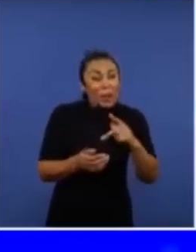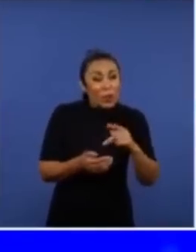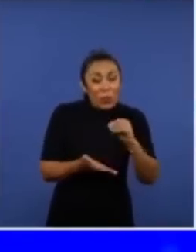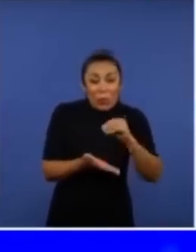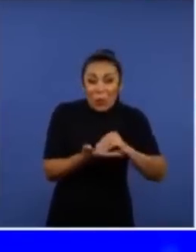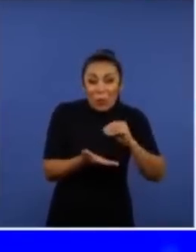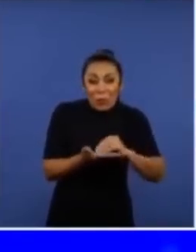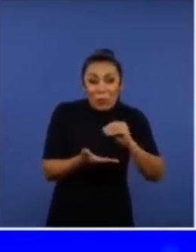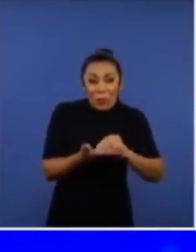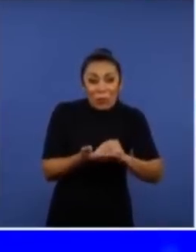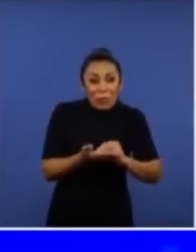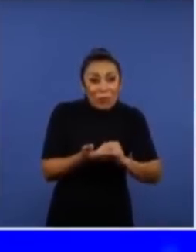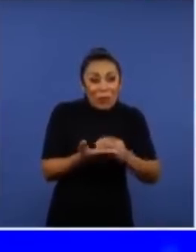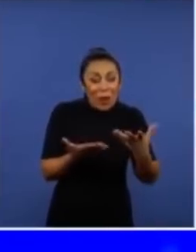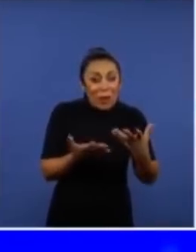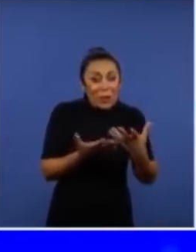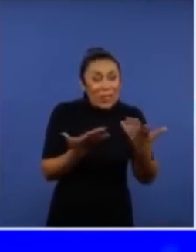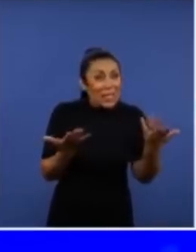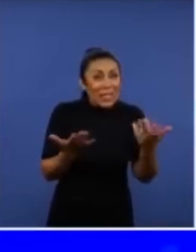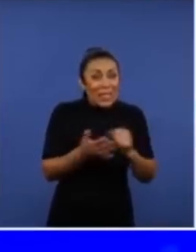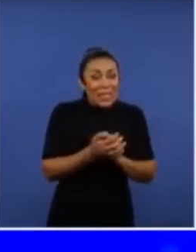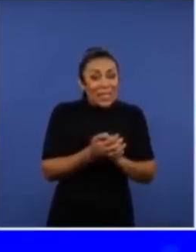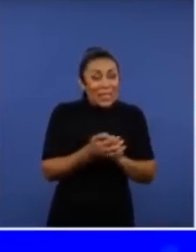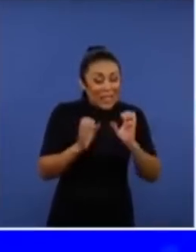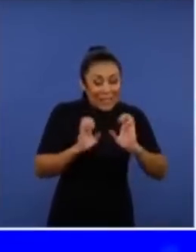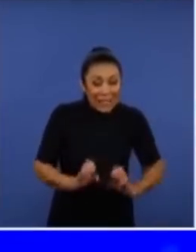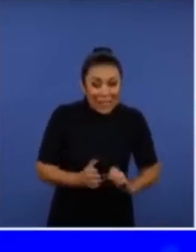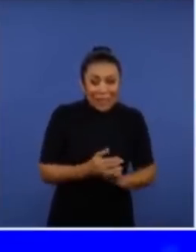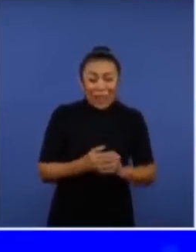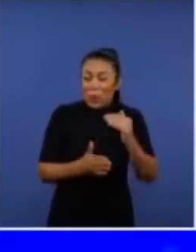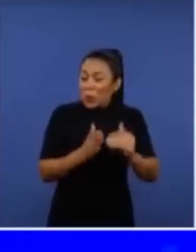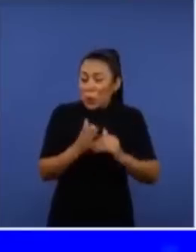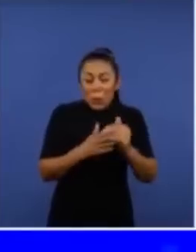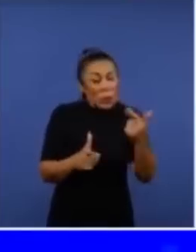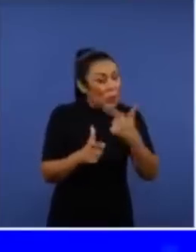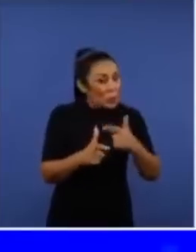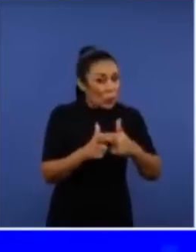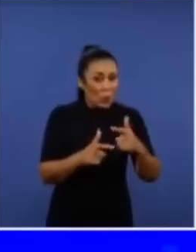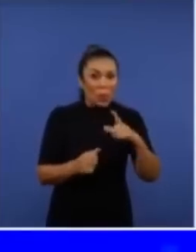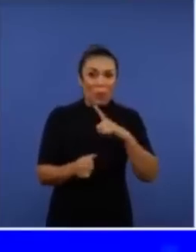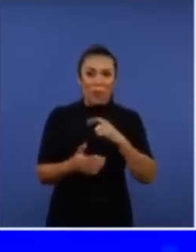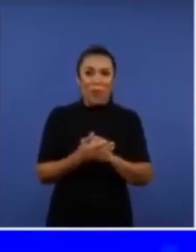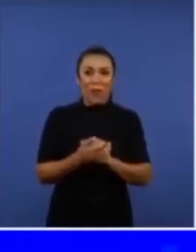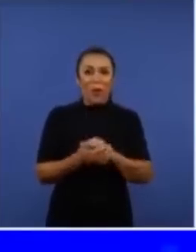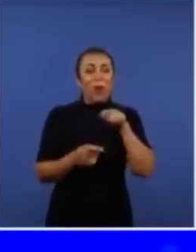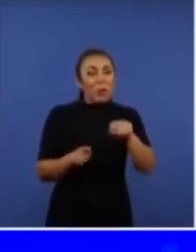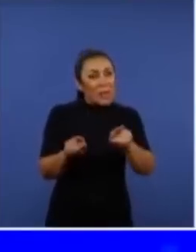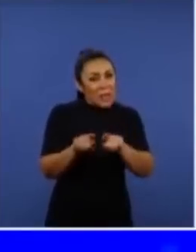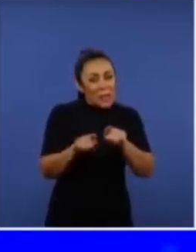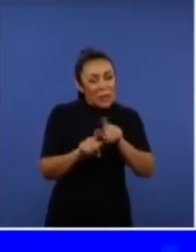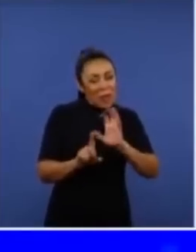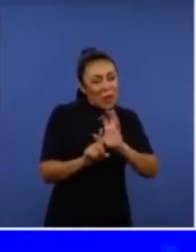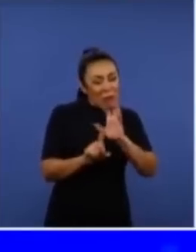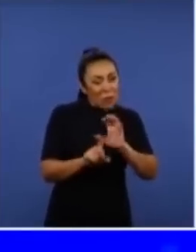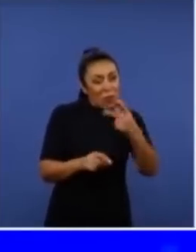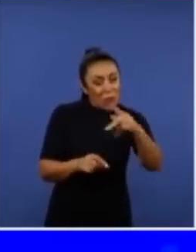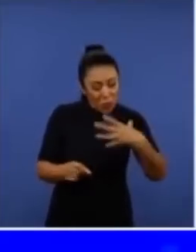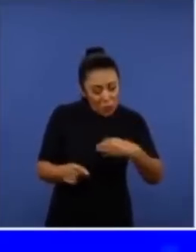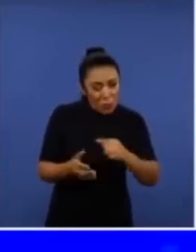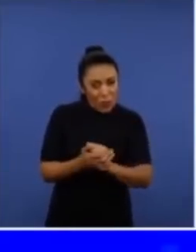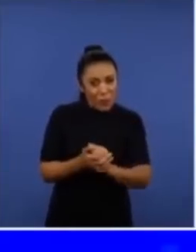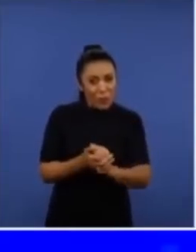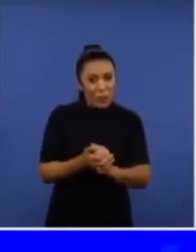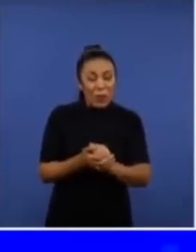você corrompeu todas as suas ex-esposas, todas elas estão envolvidas em escândalos, você corrompeu seus filhos, essa é a questão, tendo